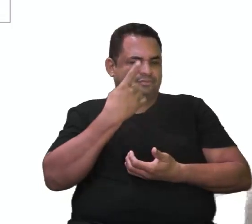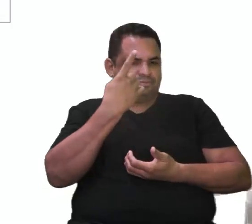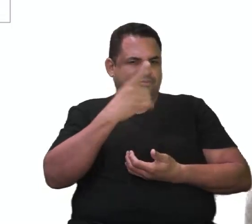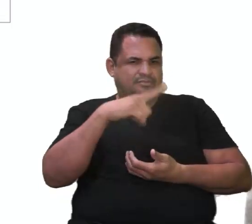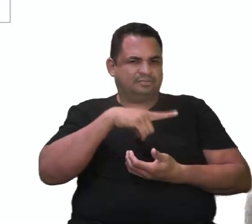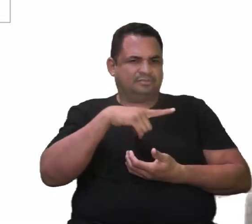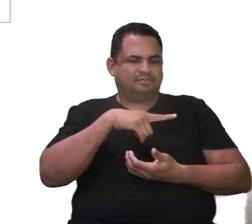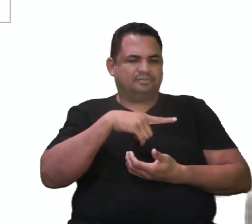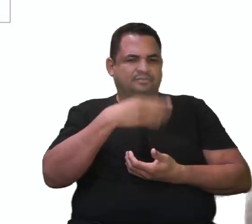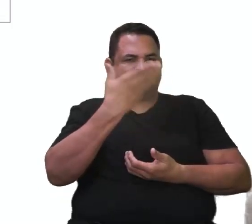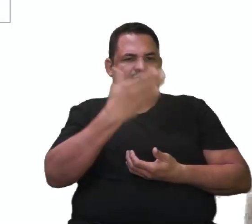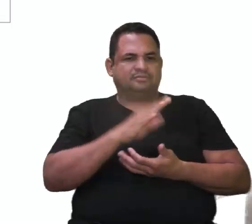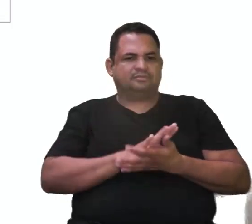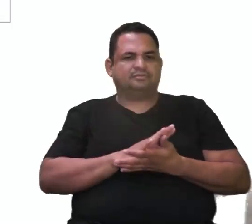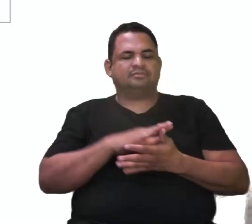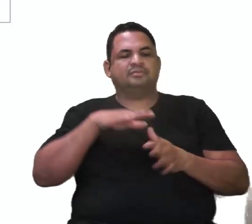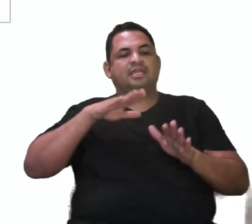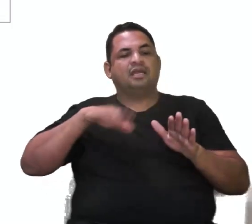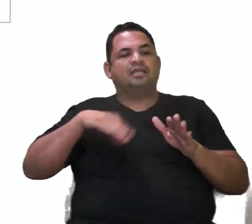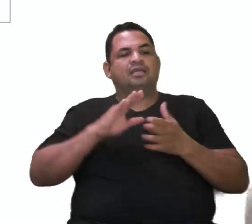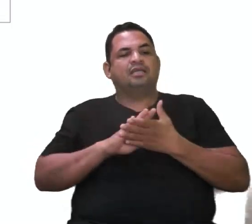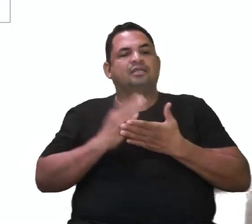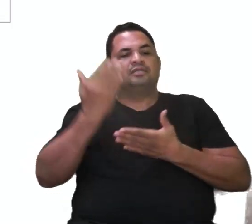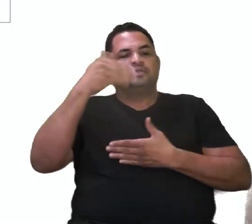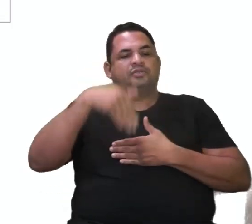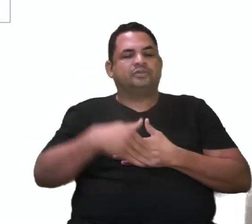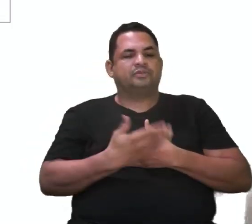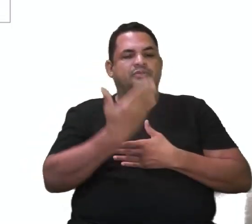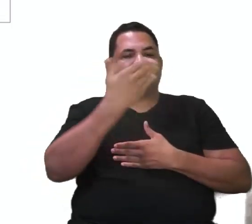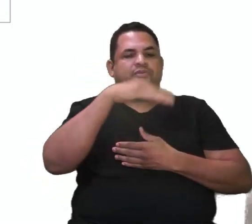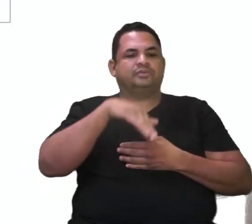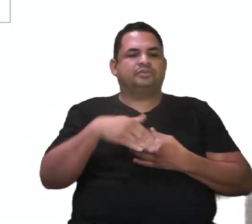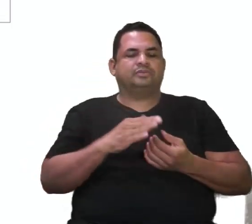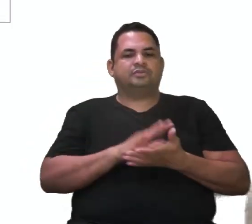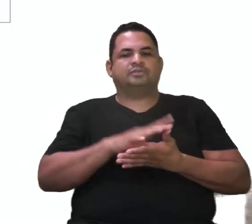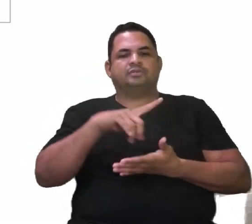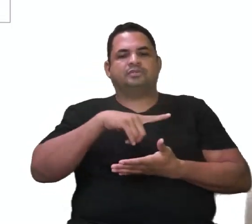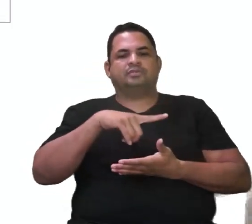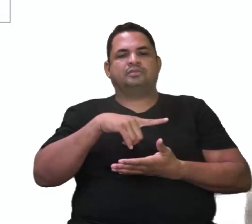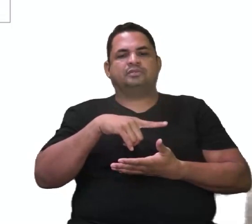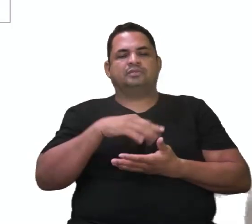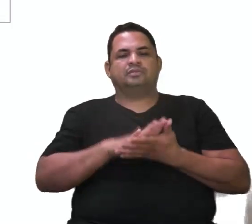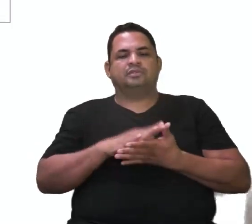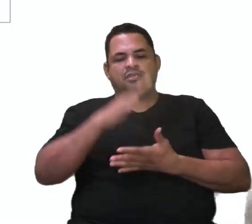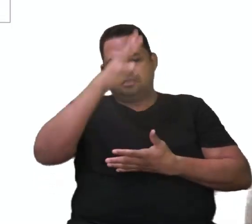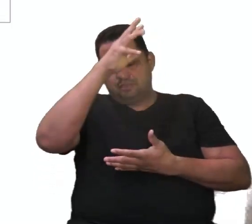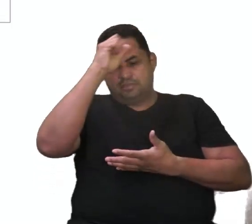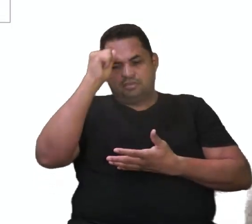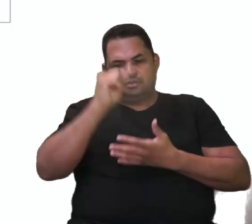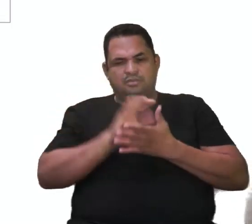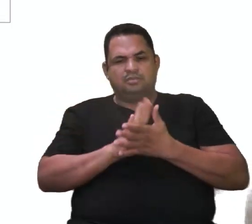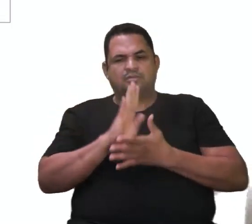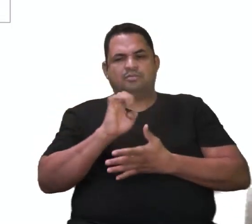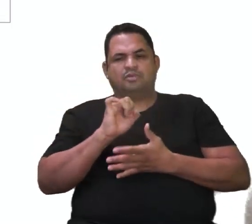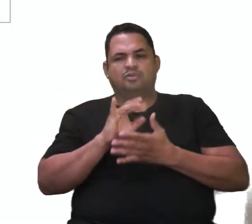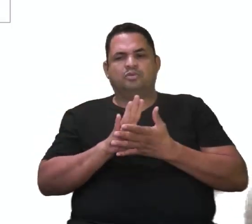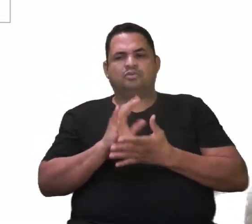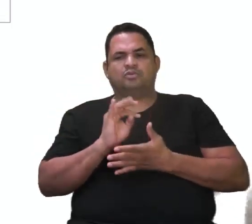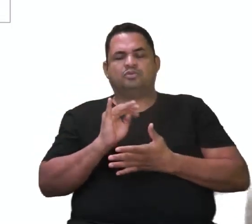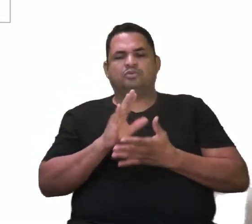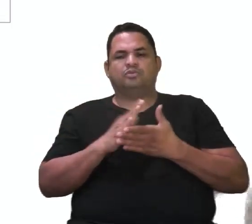gente tem. A nadadeira do golfinho, lindo, maravilhoso. Aí a gente tem na nossa região amazônica aqui os nossos botos